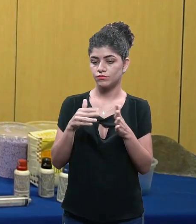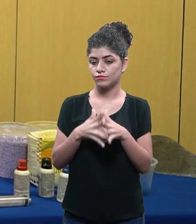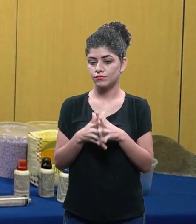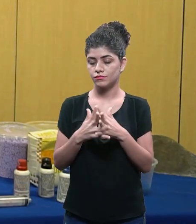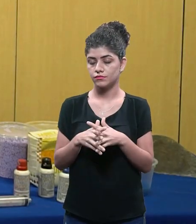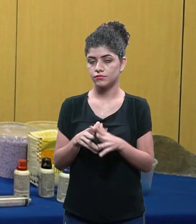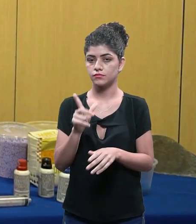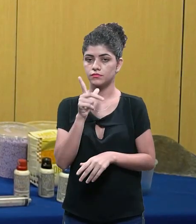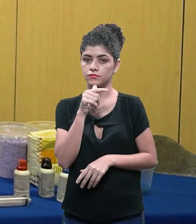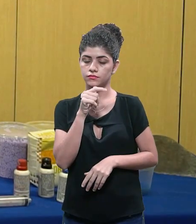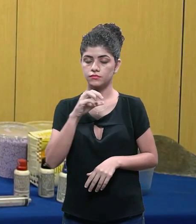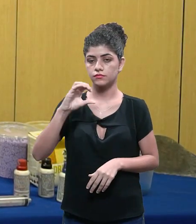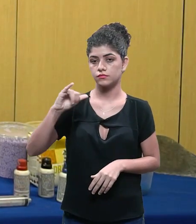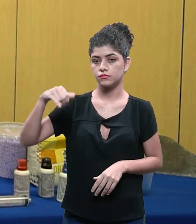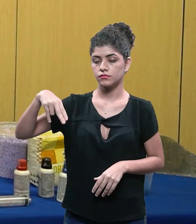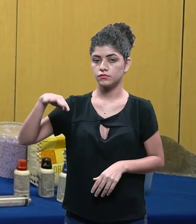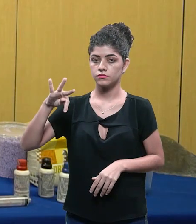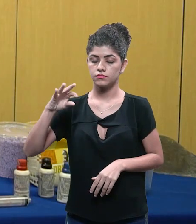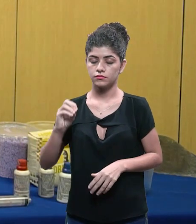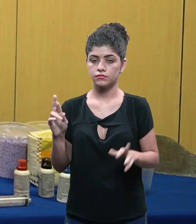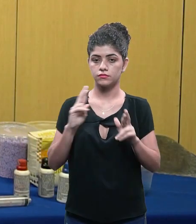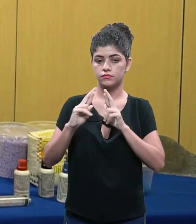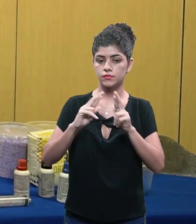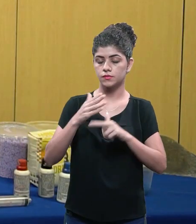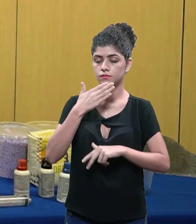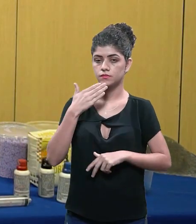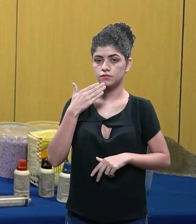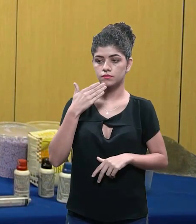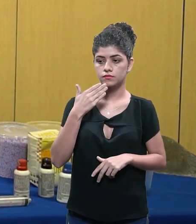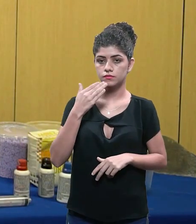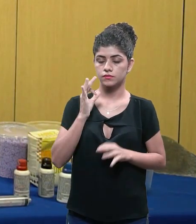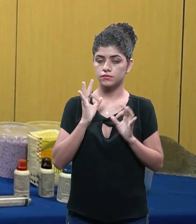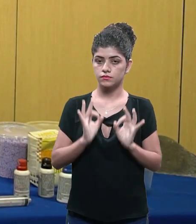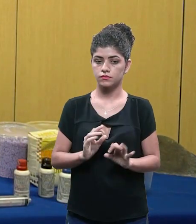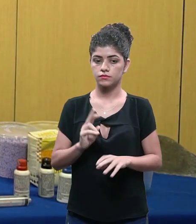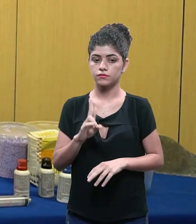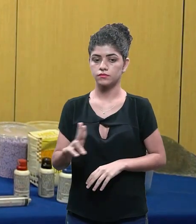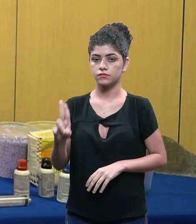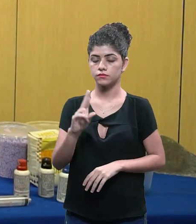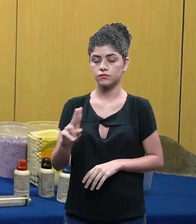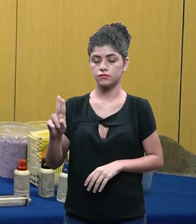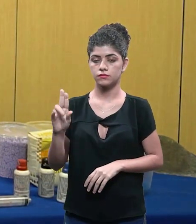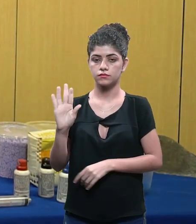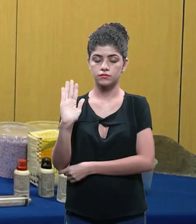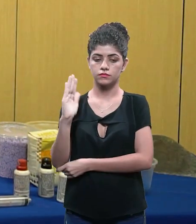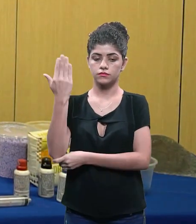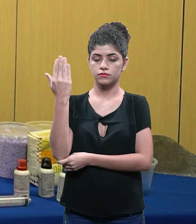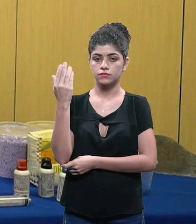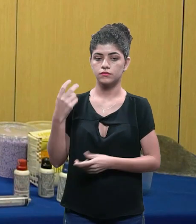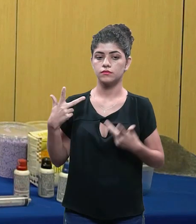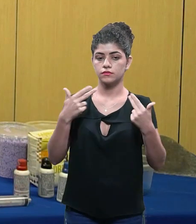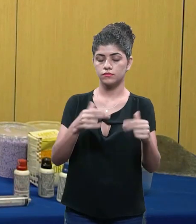atrapalhar a água do cimento então a relação mais comum que eu vejo que dá certo é a madeira que você usar